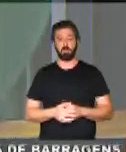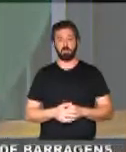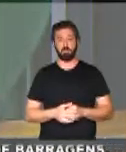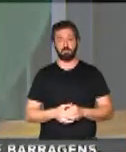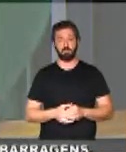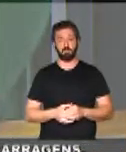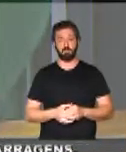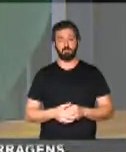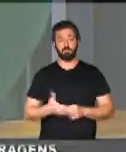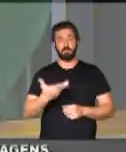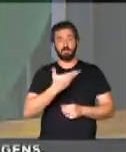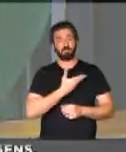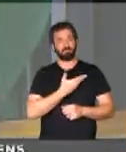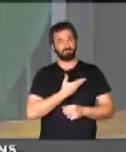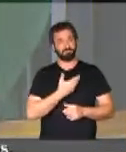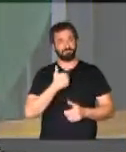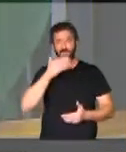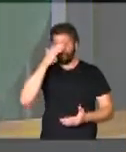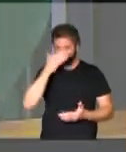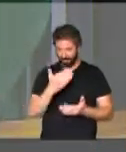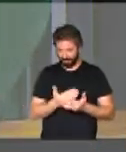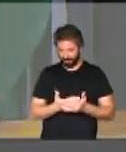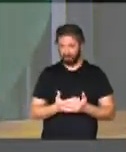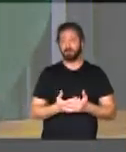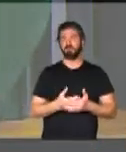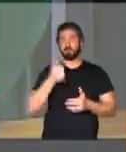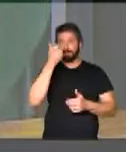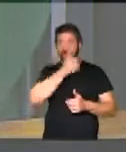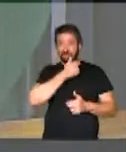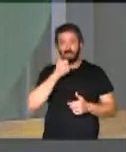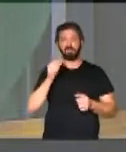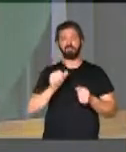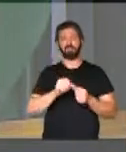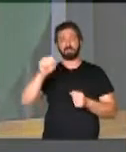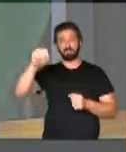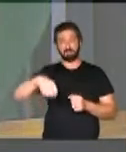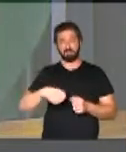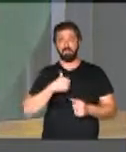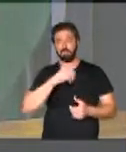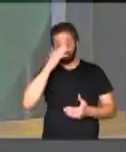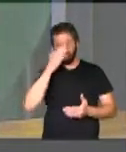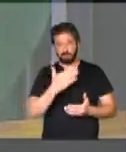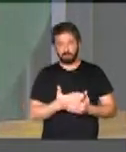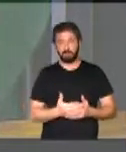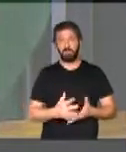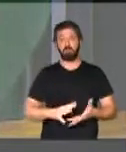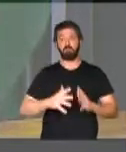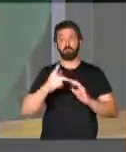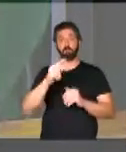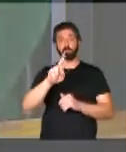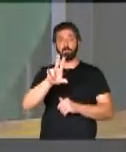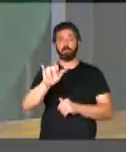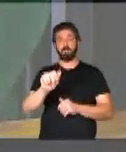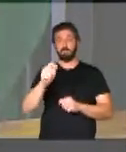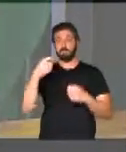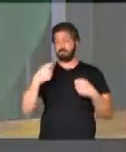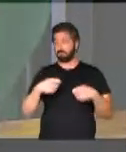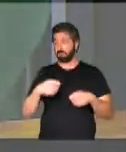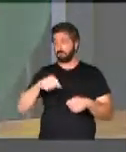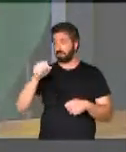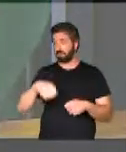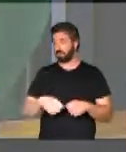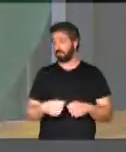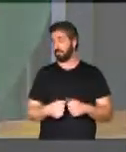Amigos, eu também acredito que temos que fazer sacrifícios e que a reforma da Previdência é indispensável,